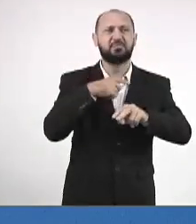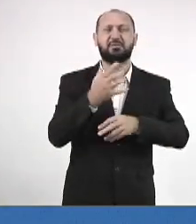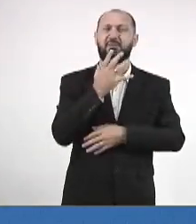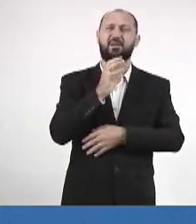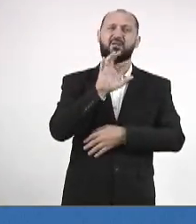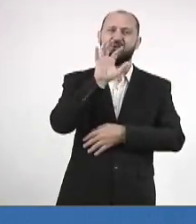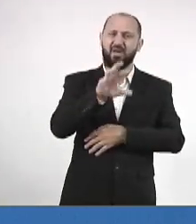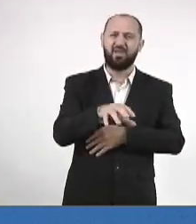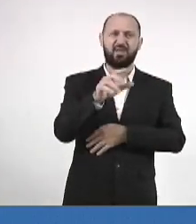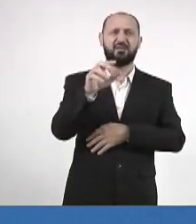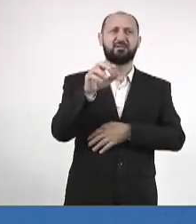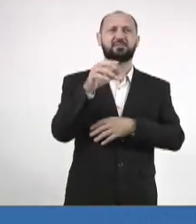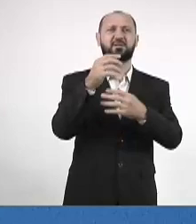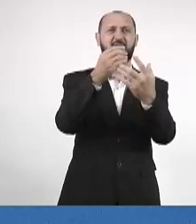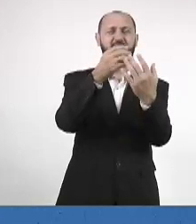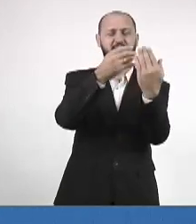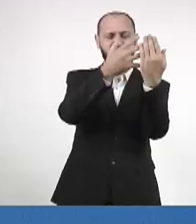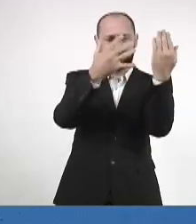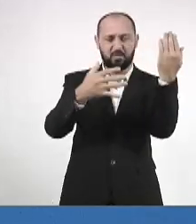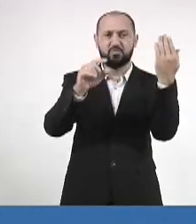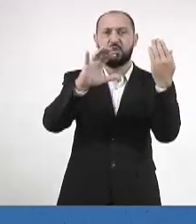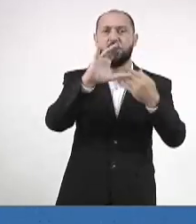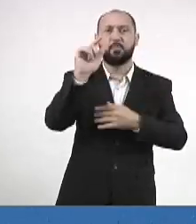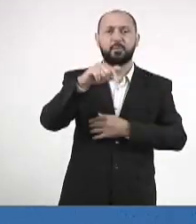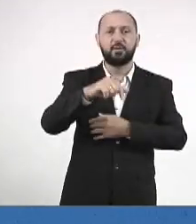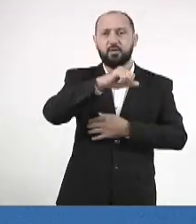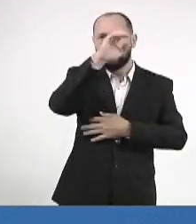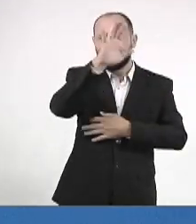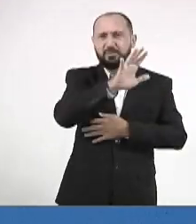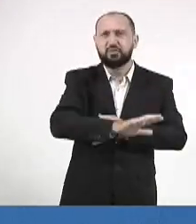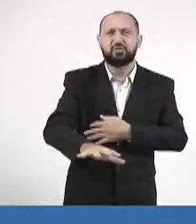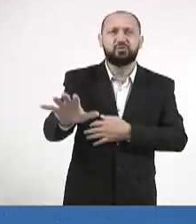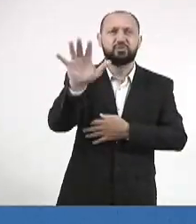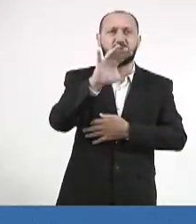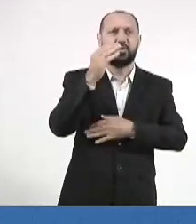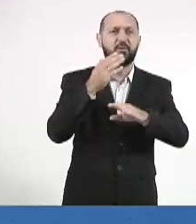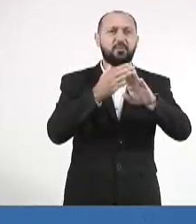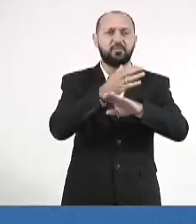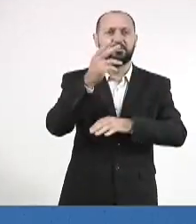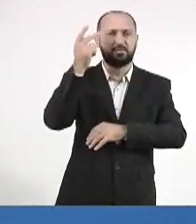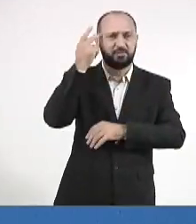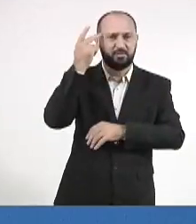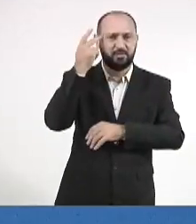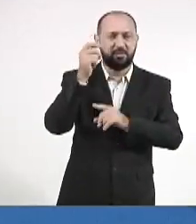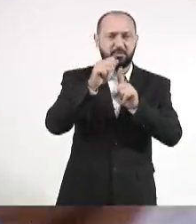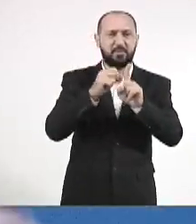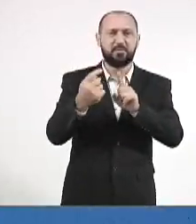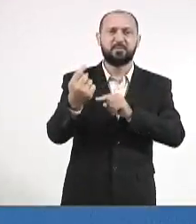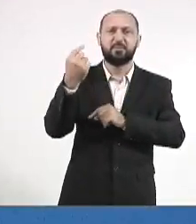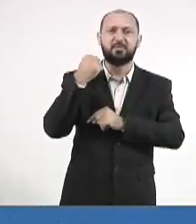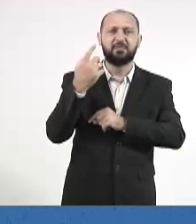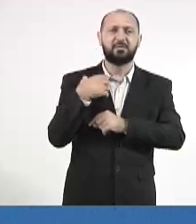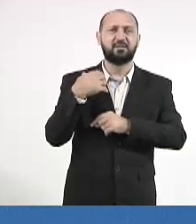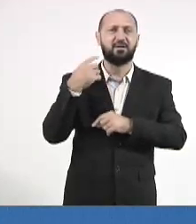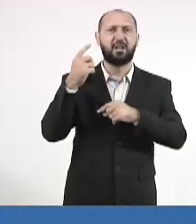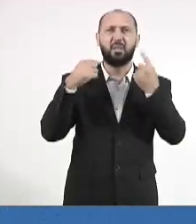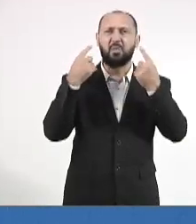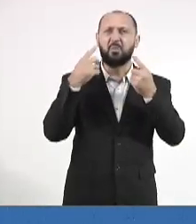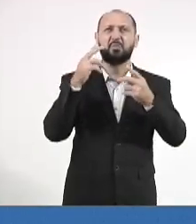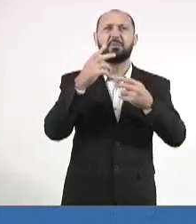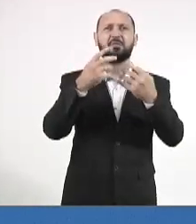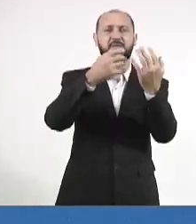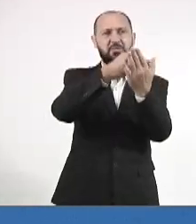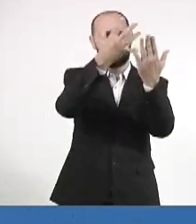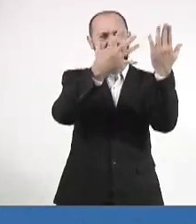imagem. Aliás, não é só Campo Grande, é o Brasil inteiro. Eu estive em São Paulo no mês passado, é uma loucura. Tem